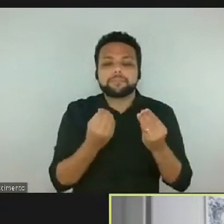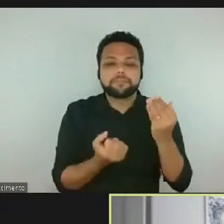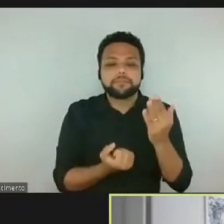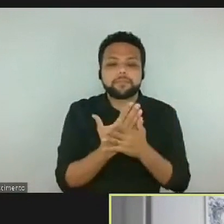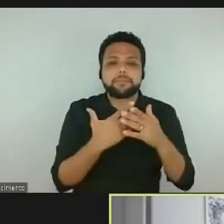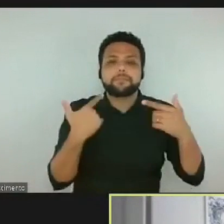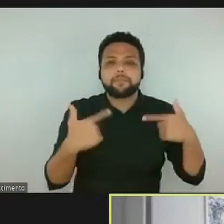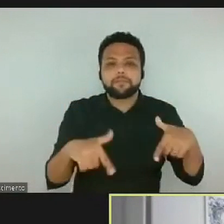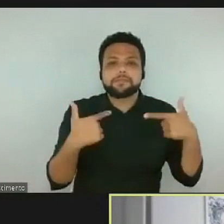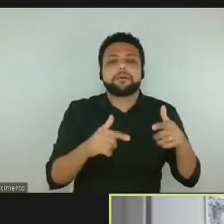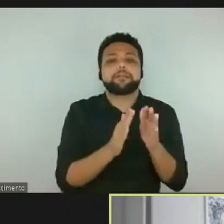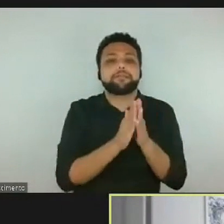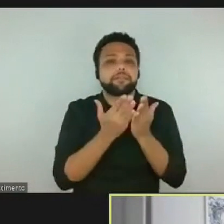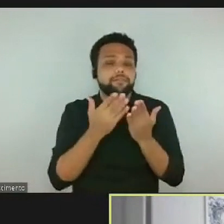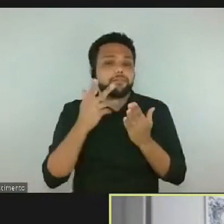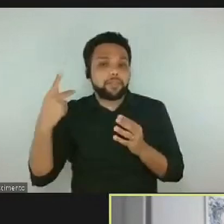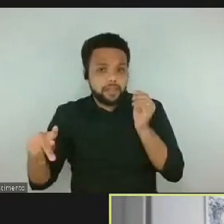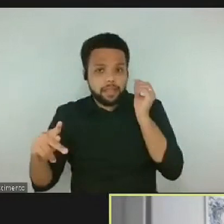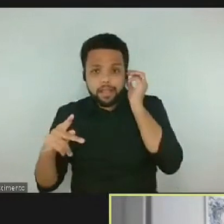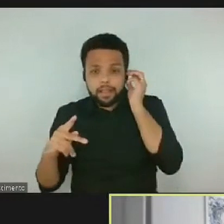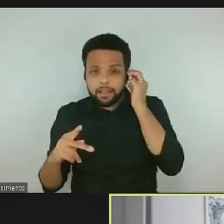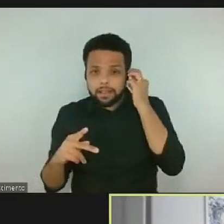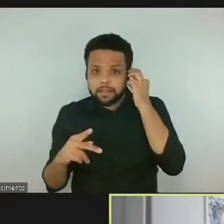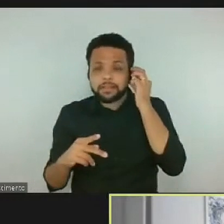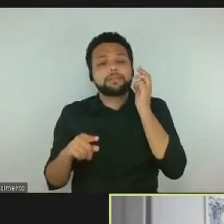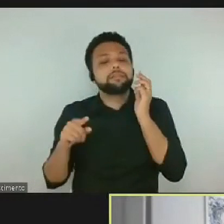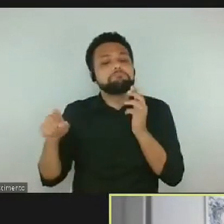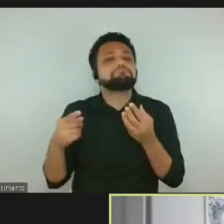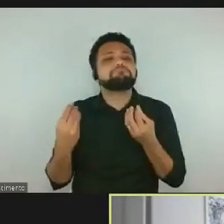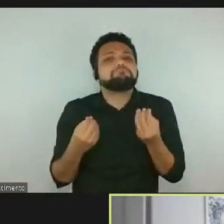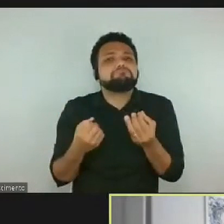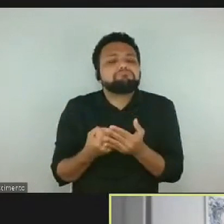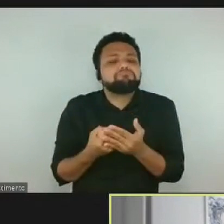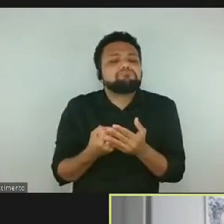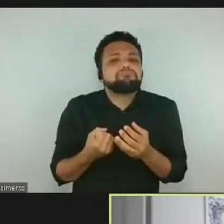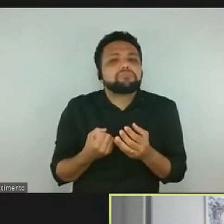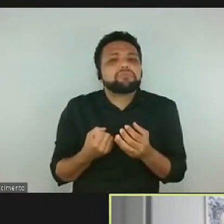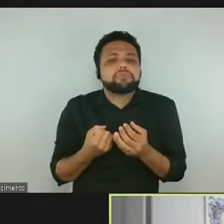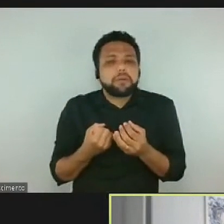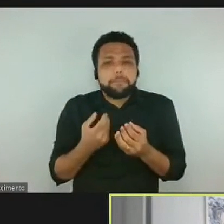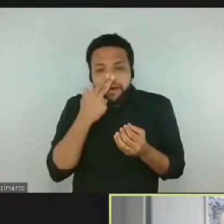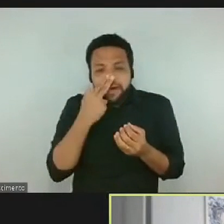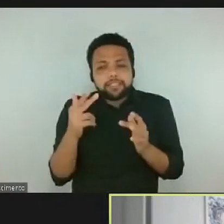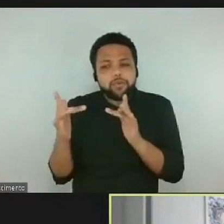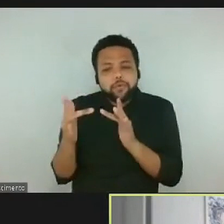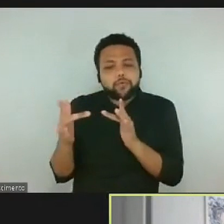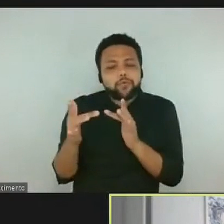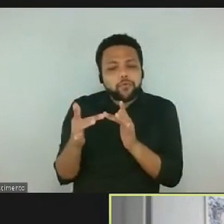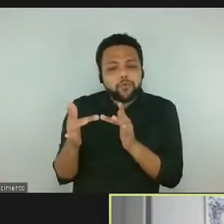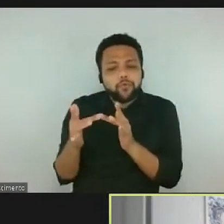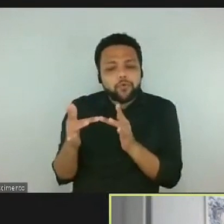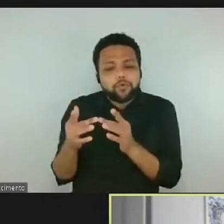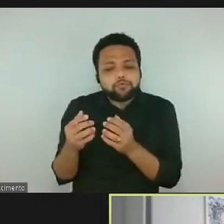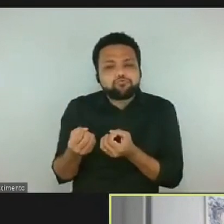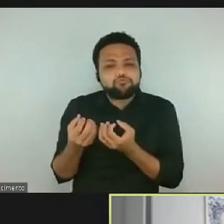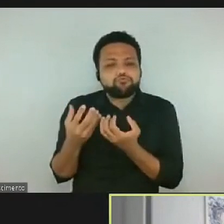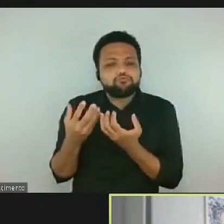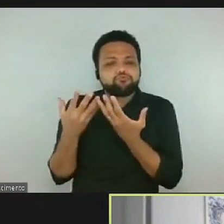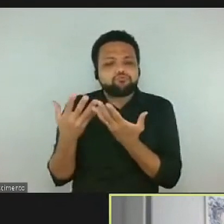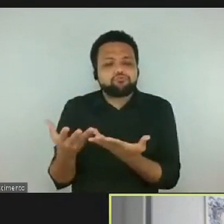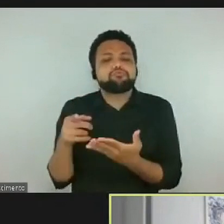de livro dela? Isso vai surgindo no convívio com elas, com eles, que trazem as suas